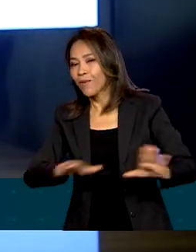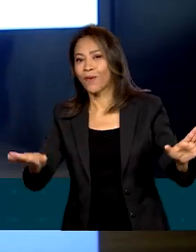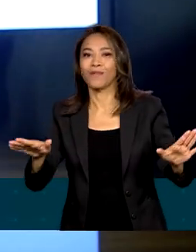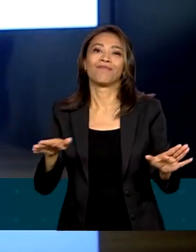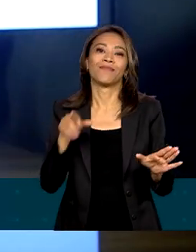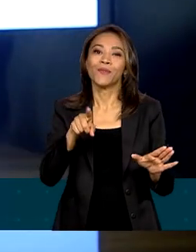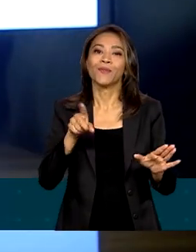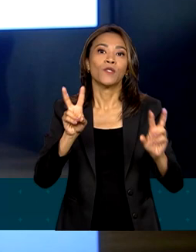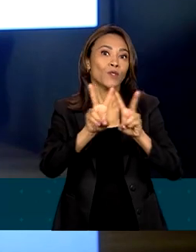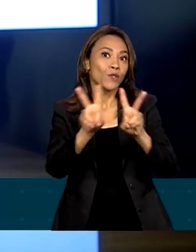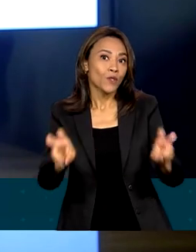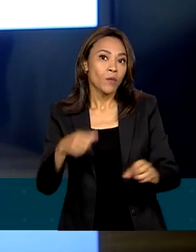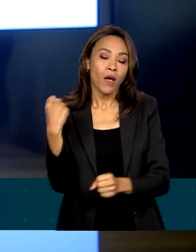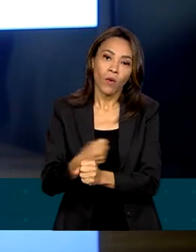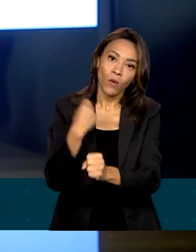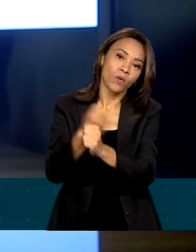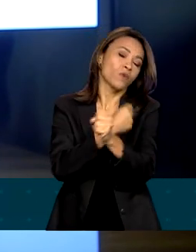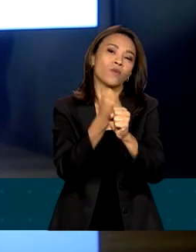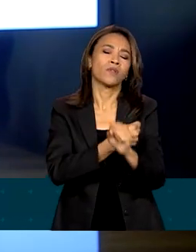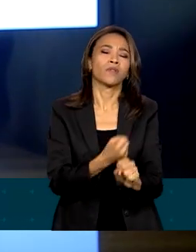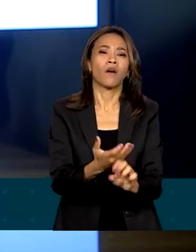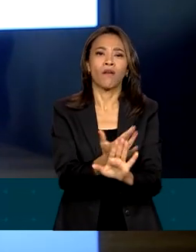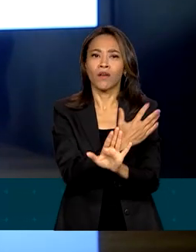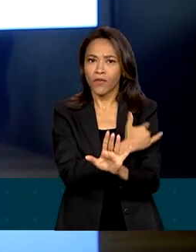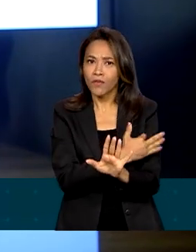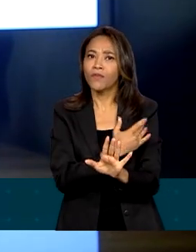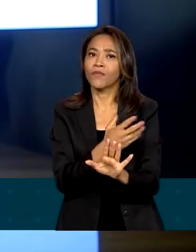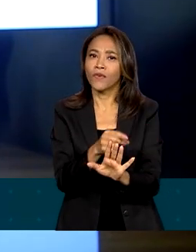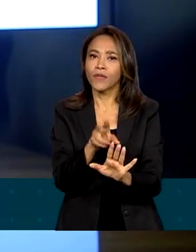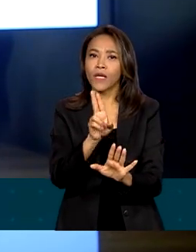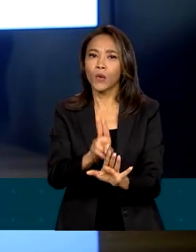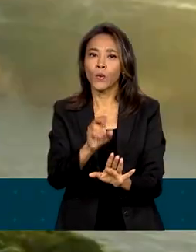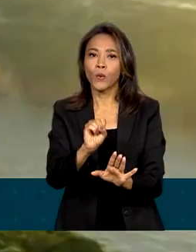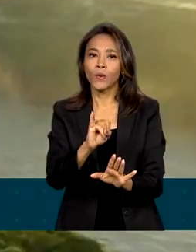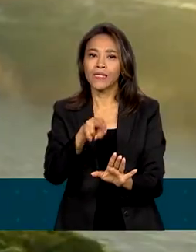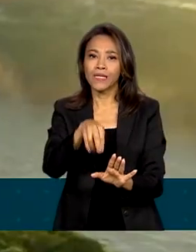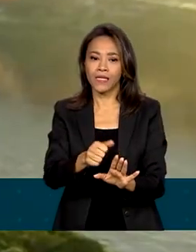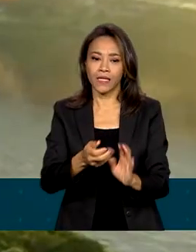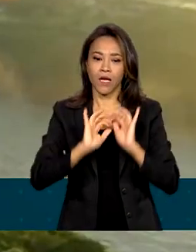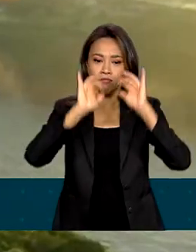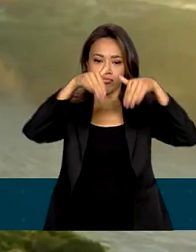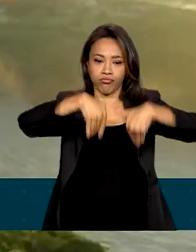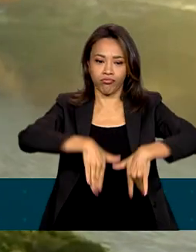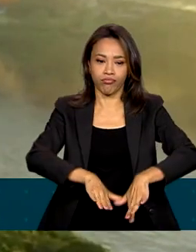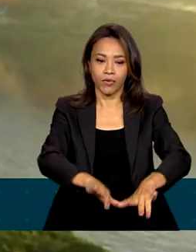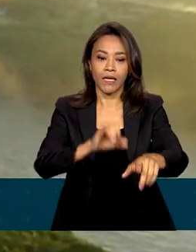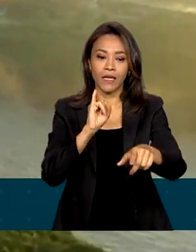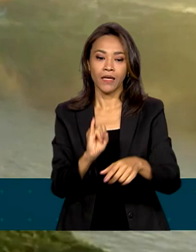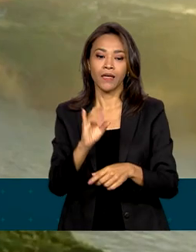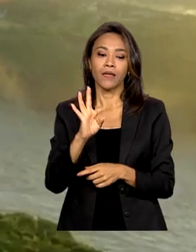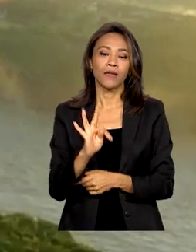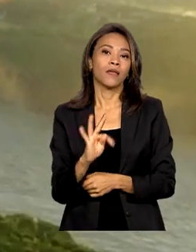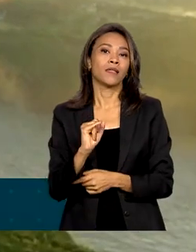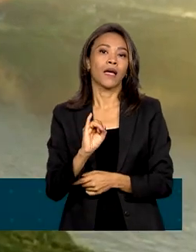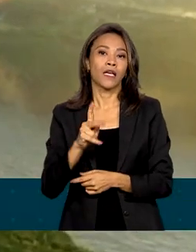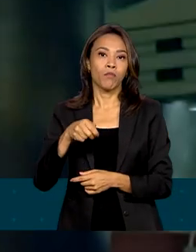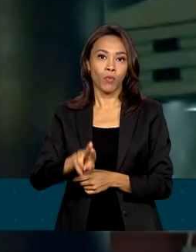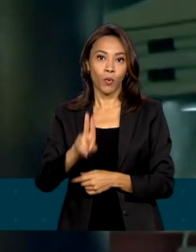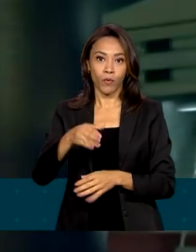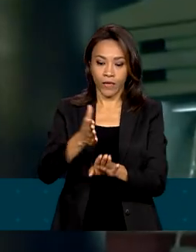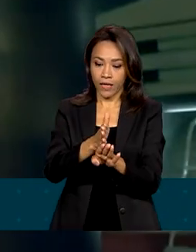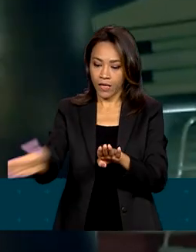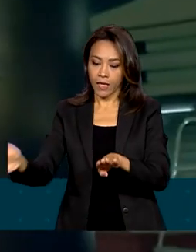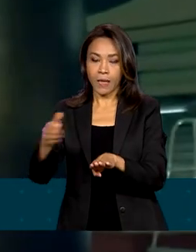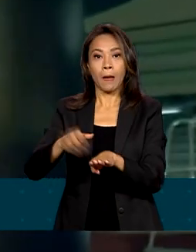para a construção da usina hidrelétrica Itaipu Binacional. Itaipu fica na divisa entre o Brasil e o